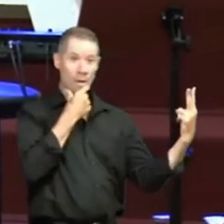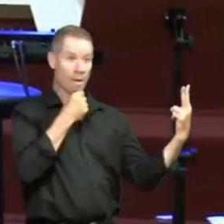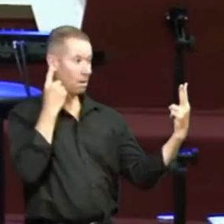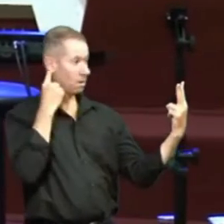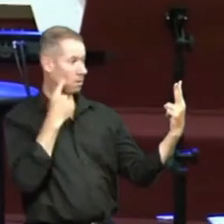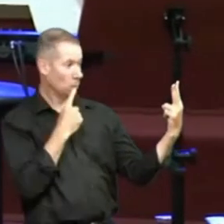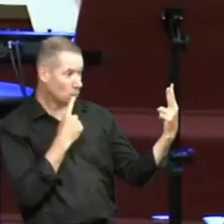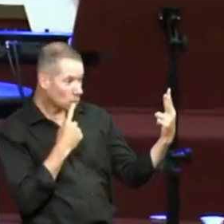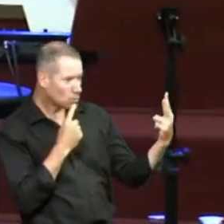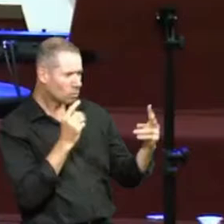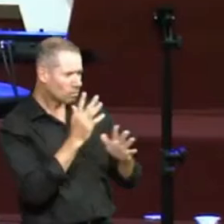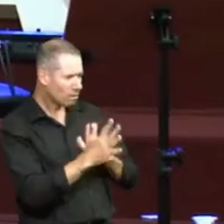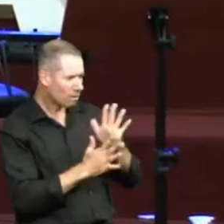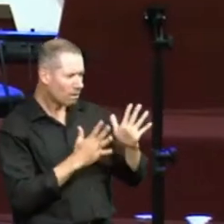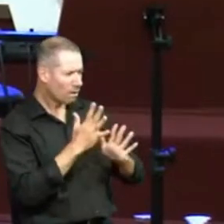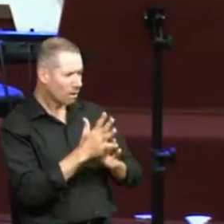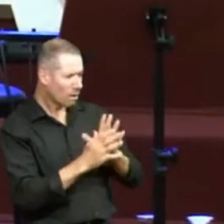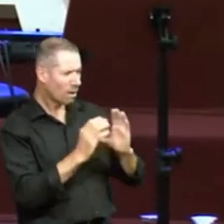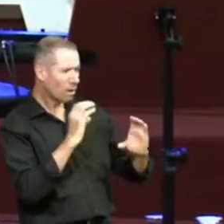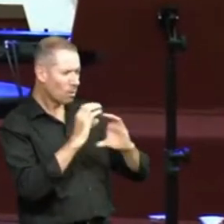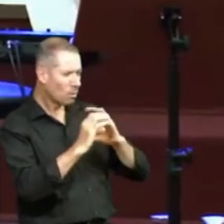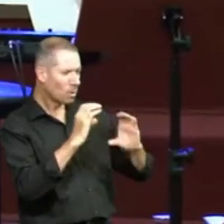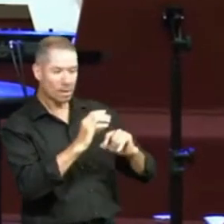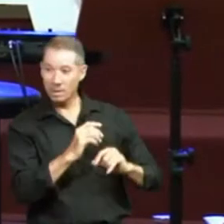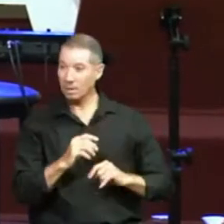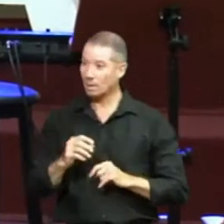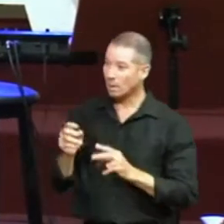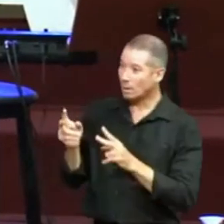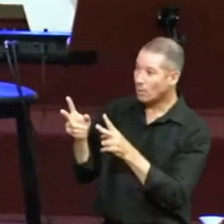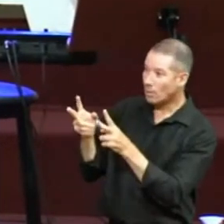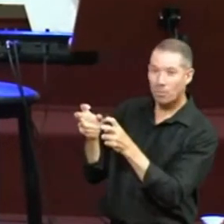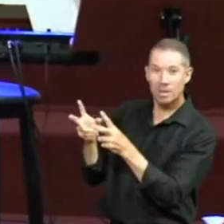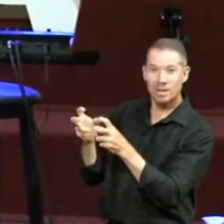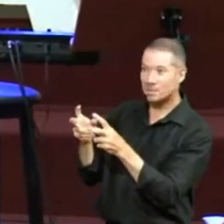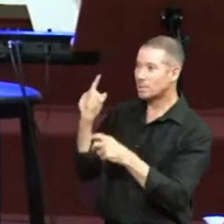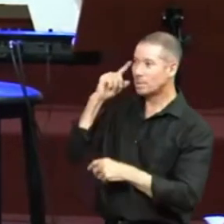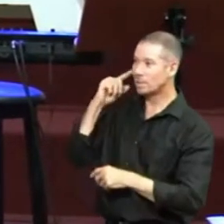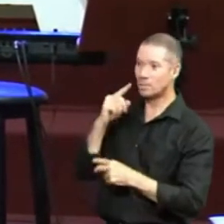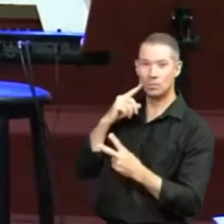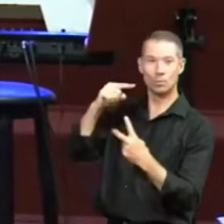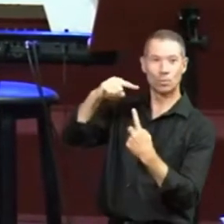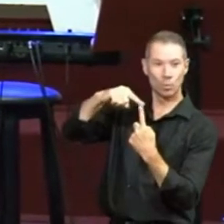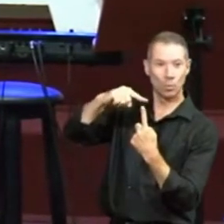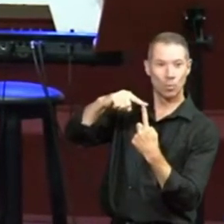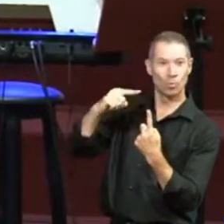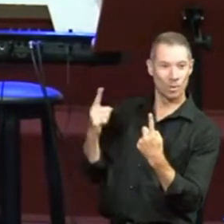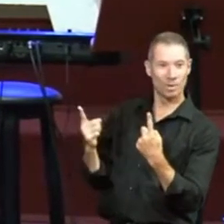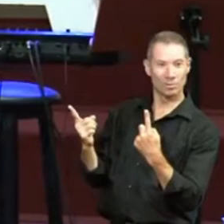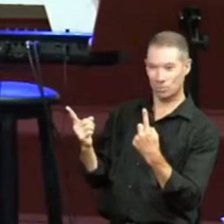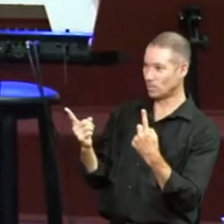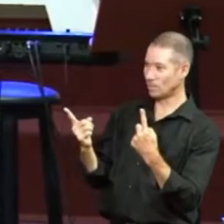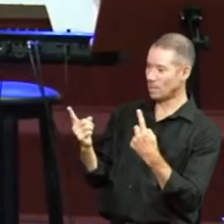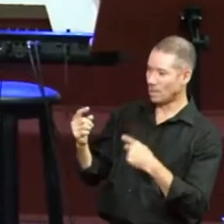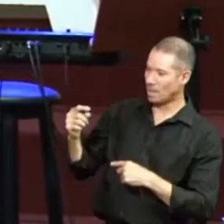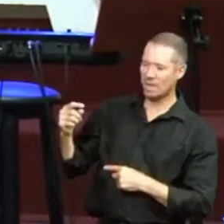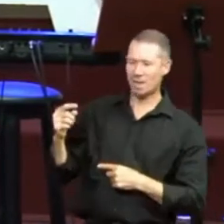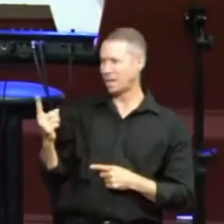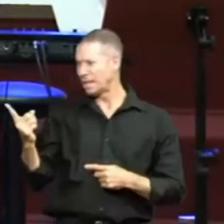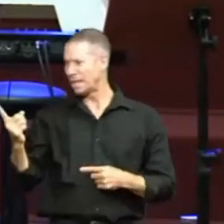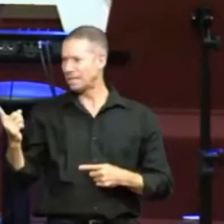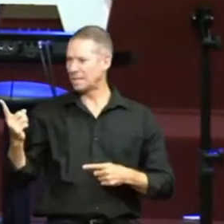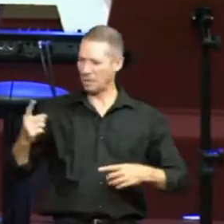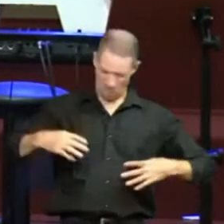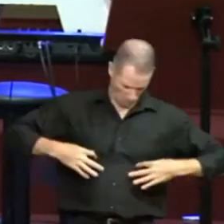tentando ajudar o outro, e a moça não entendida. E quando eu percebi, eu que um era surdo. Aí eu vi que ele logo pagou e ele estava assim, bem mal